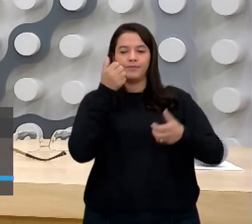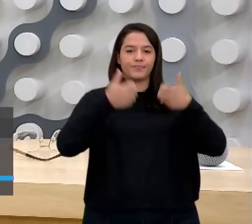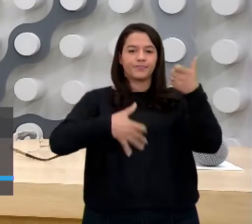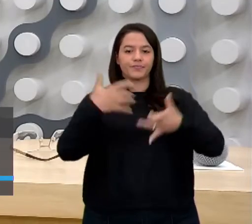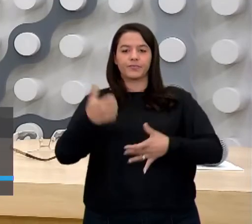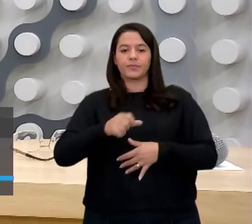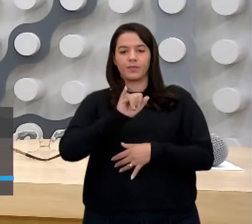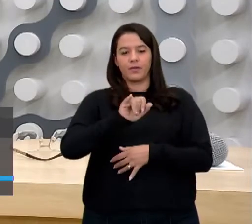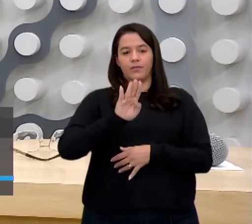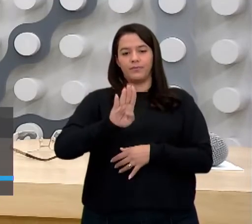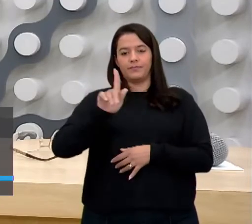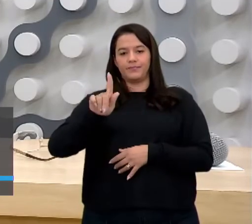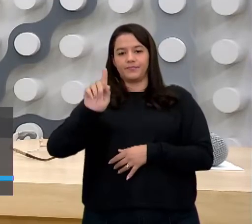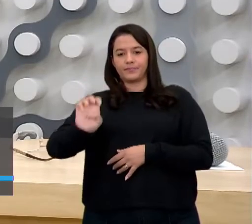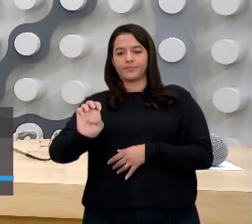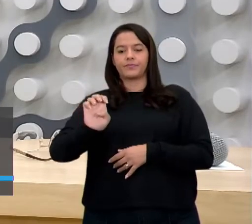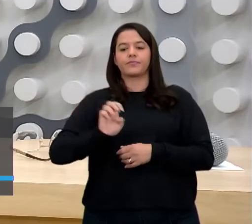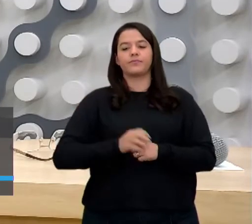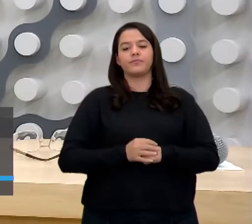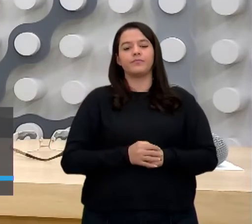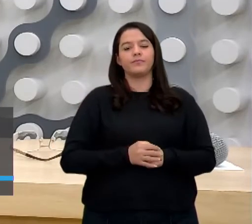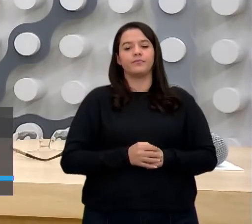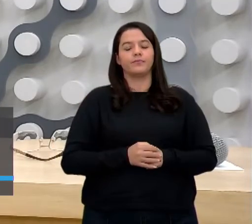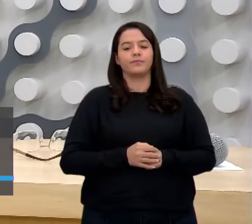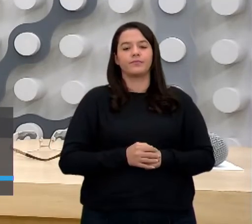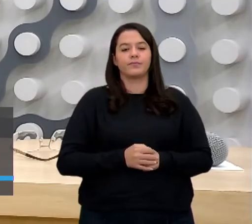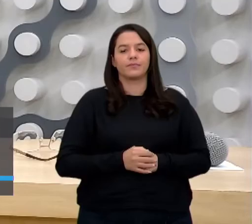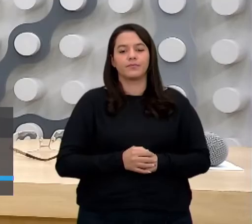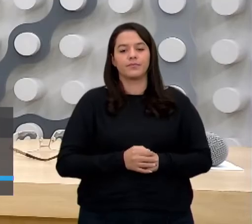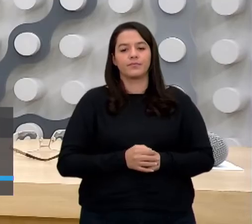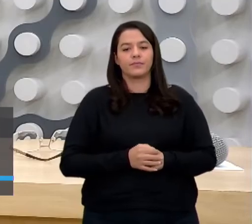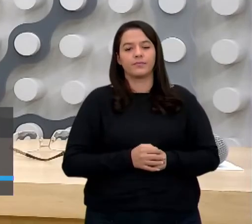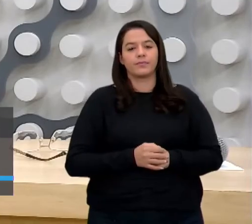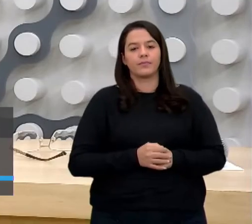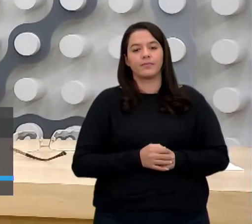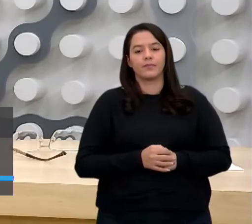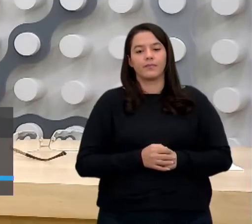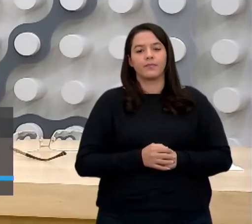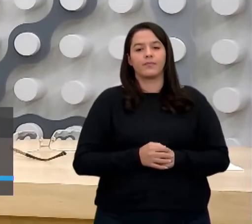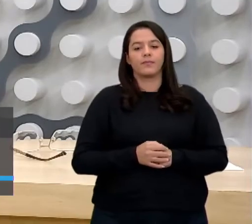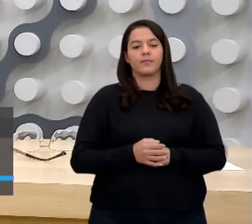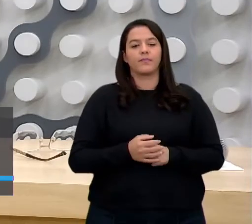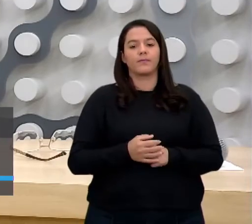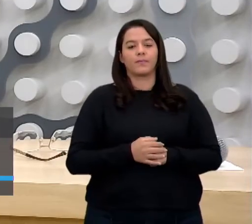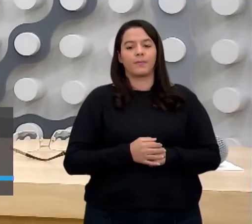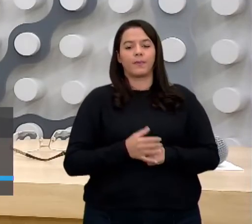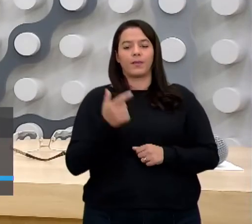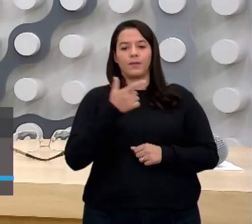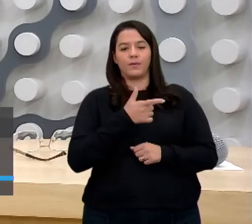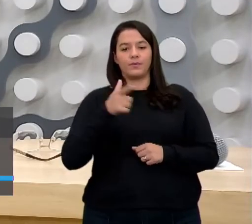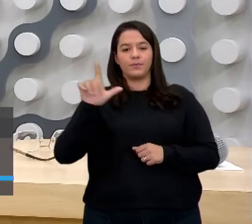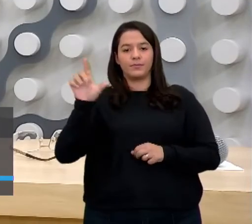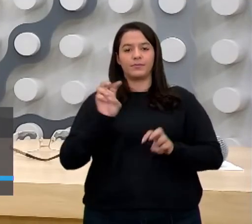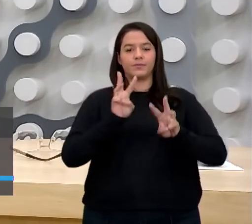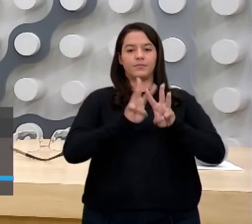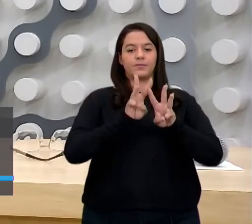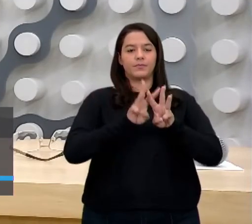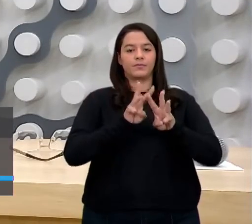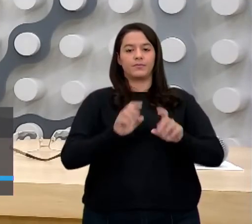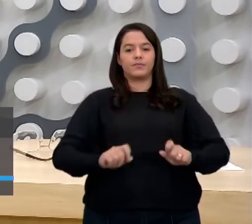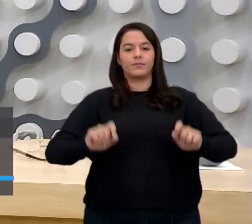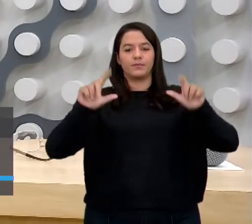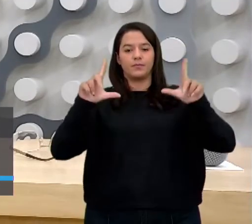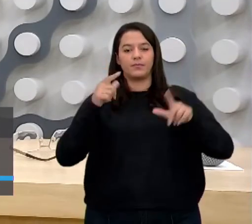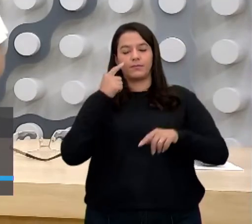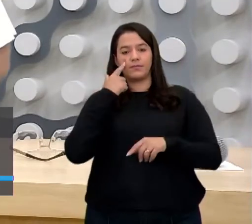vendo aí. Está certo? Isso é importante retratar. Agora eu vou acessar um site. Pode até colocar